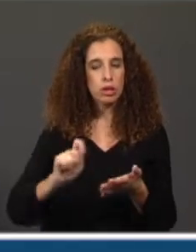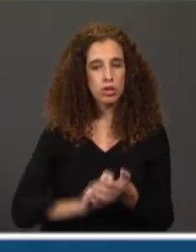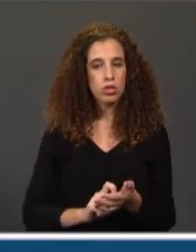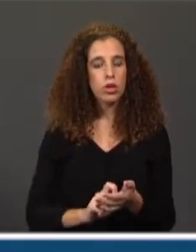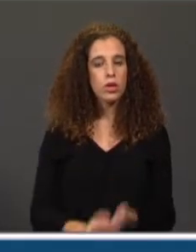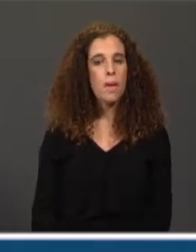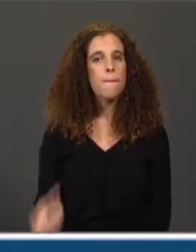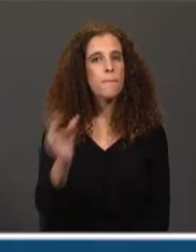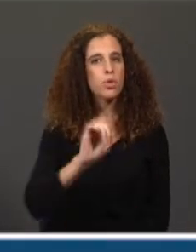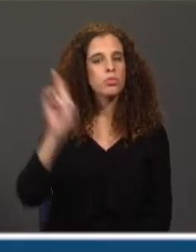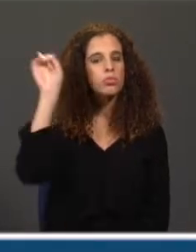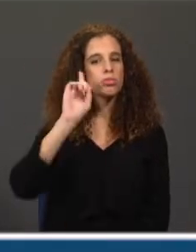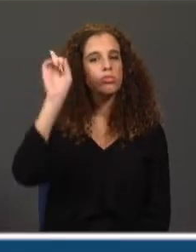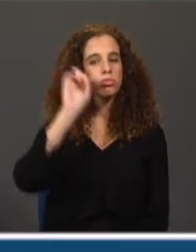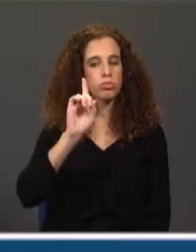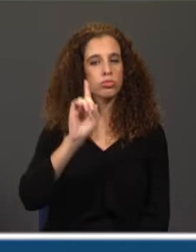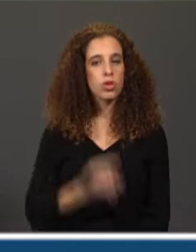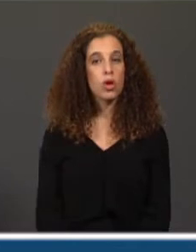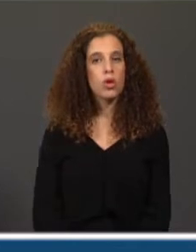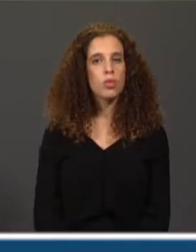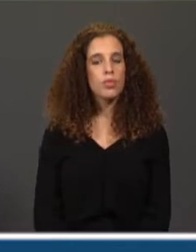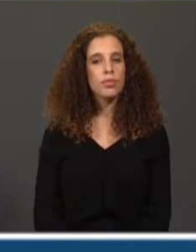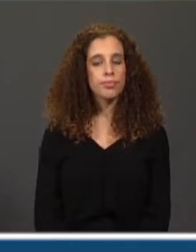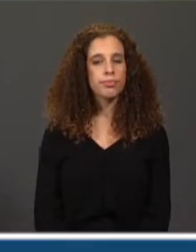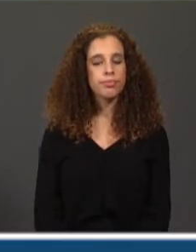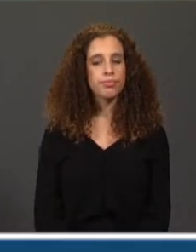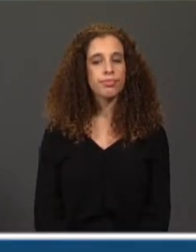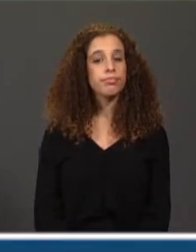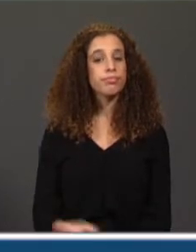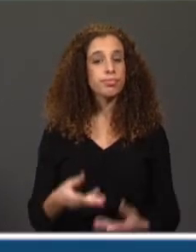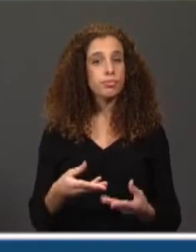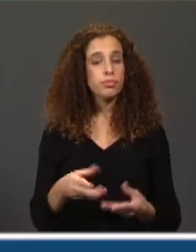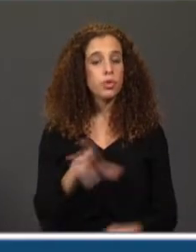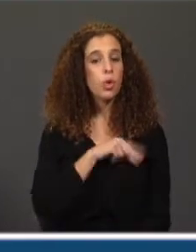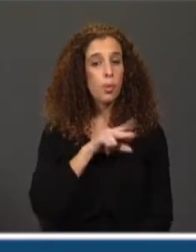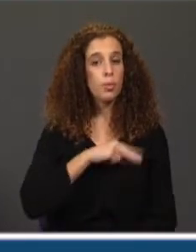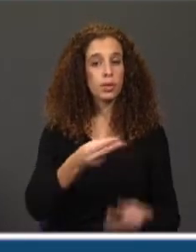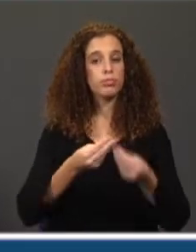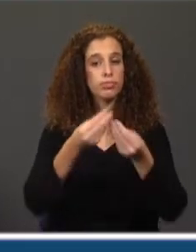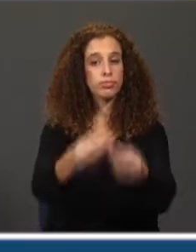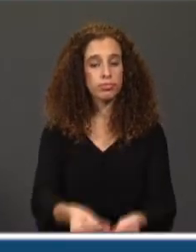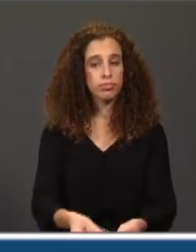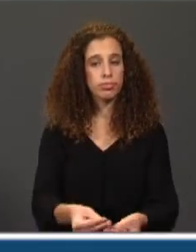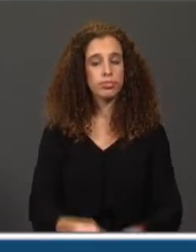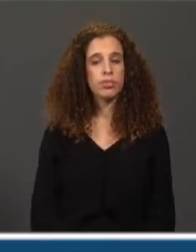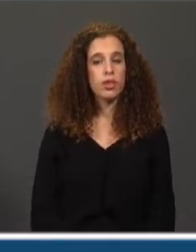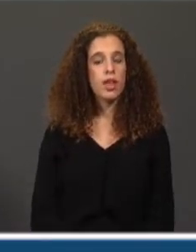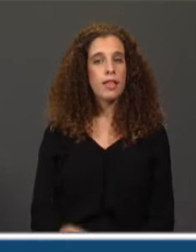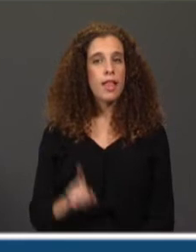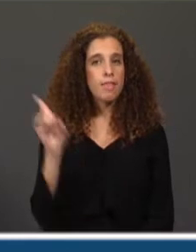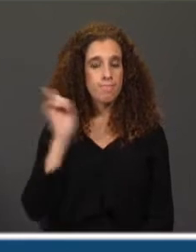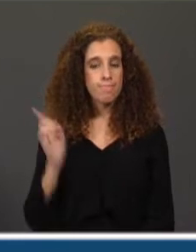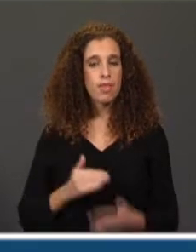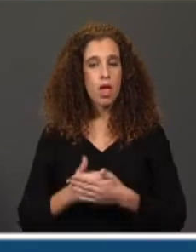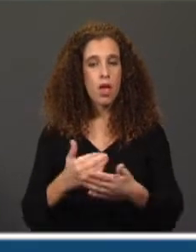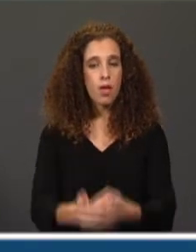um autor relevante, o eterno candidato ao Nobel. Os prémios recebidos por ordem decrescente, em termos cronológicos,